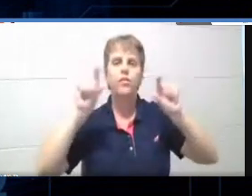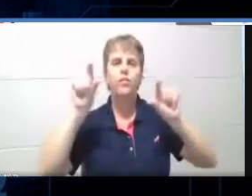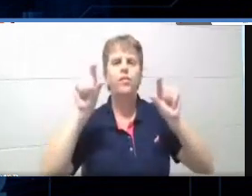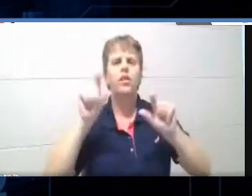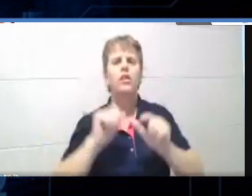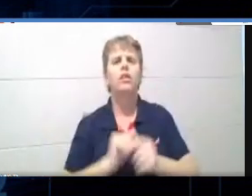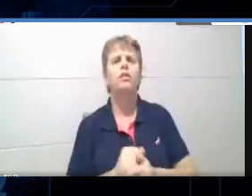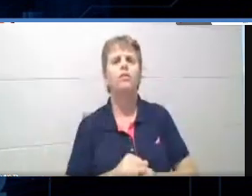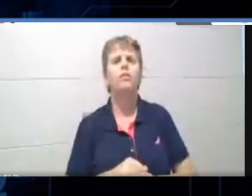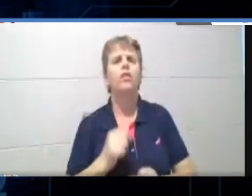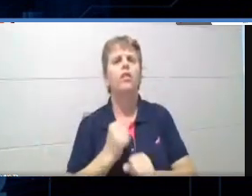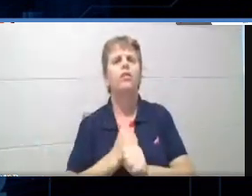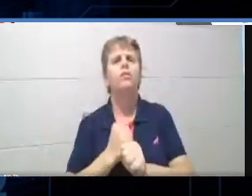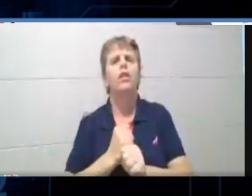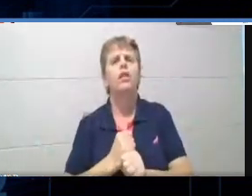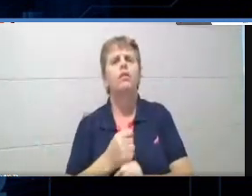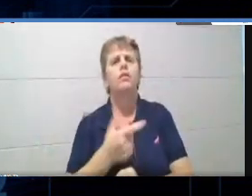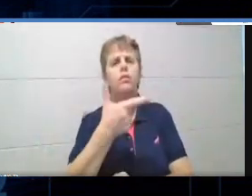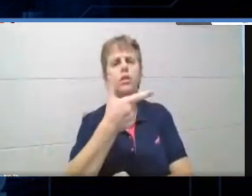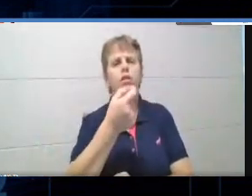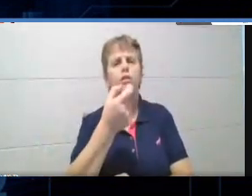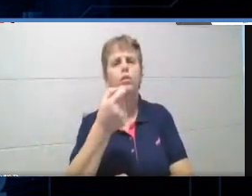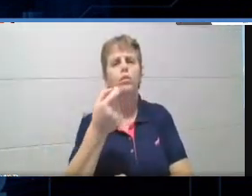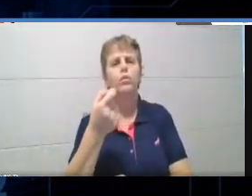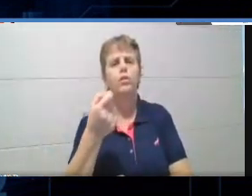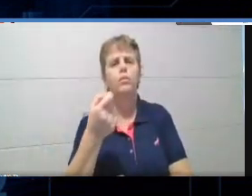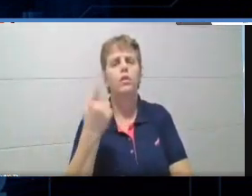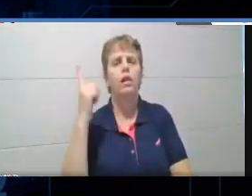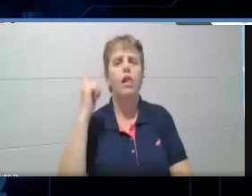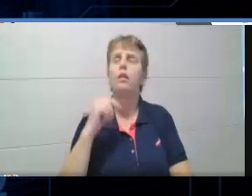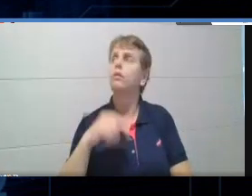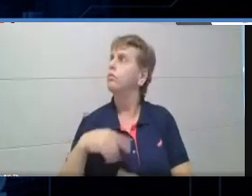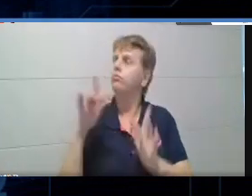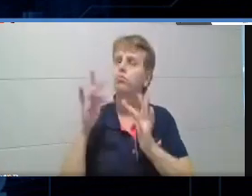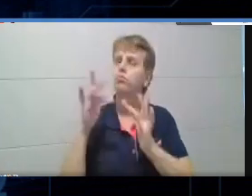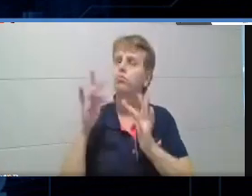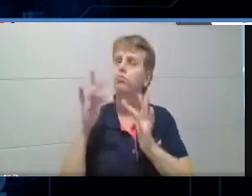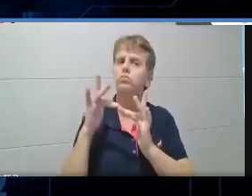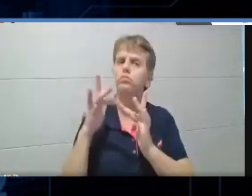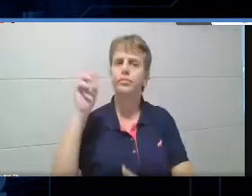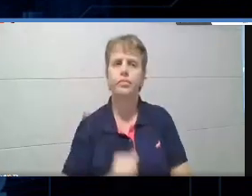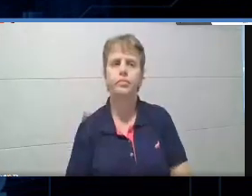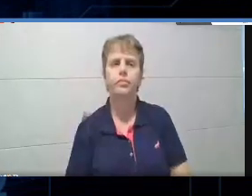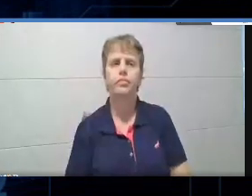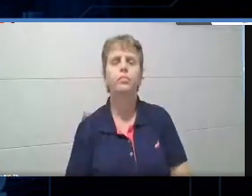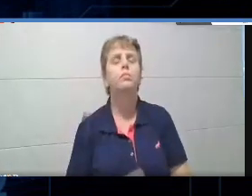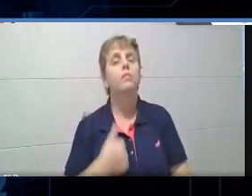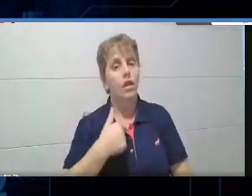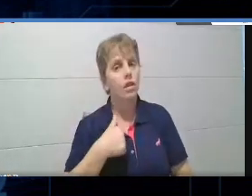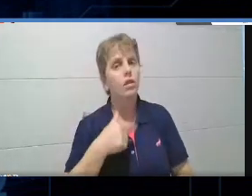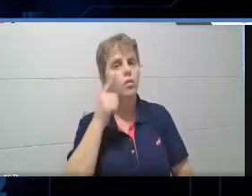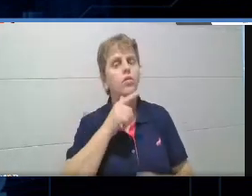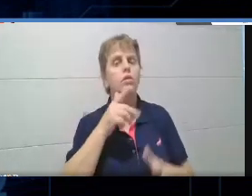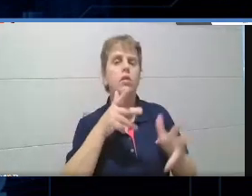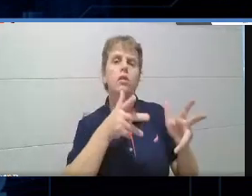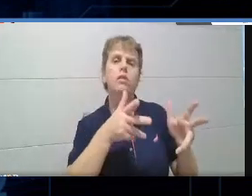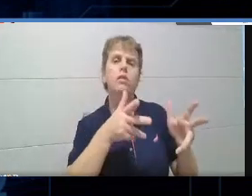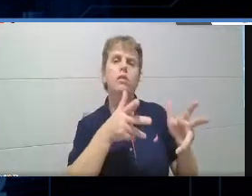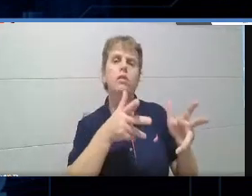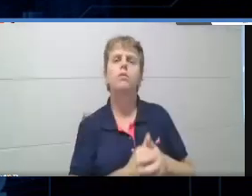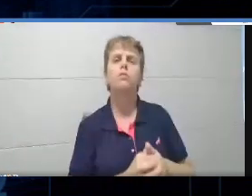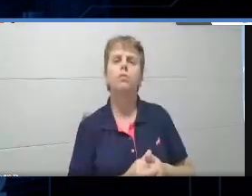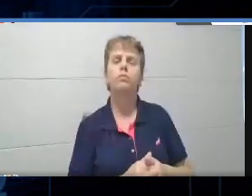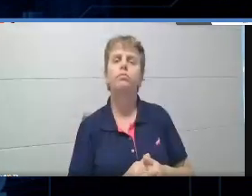2000 que eu tive contato com o Lino de Macedo, e perceba, o que aconteceu numa situação